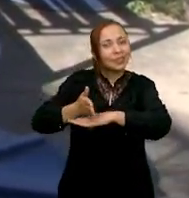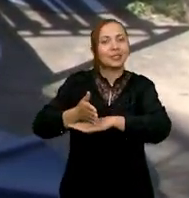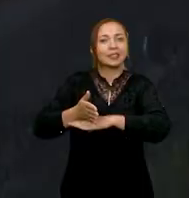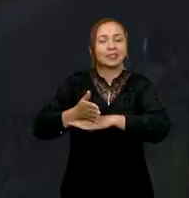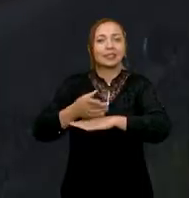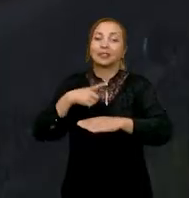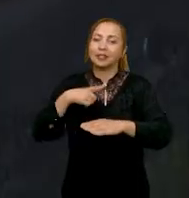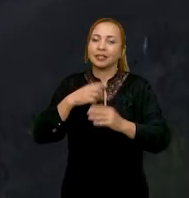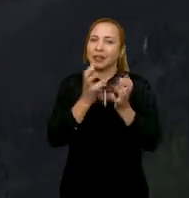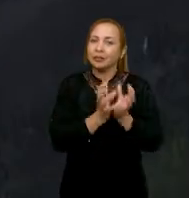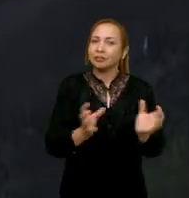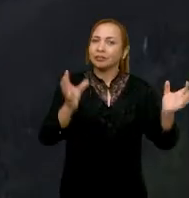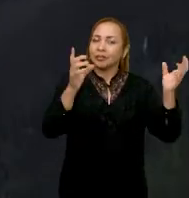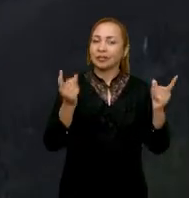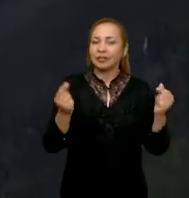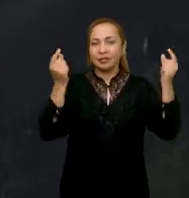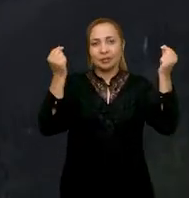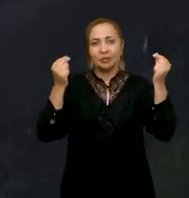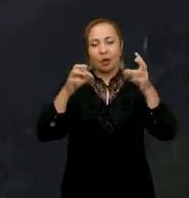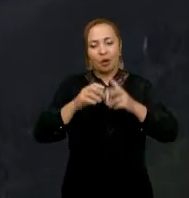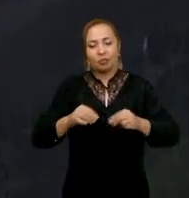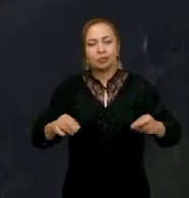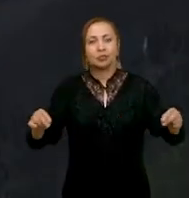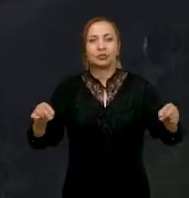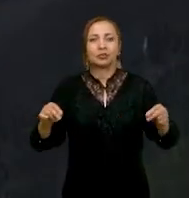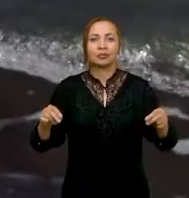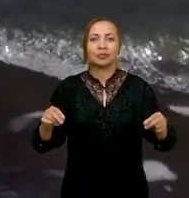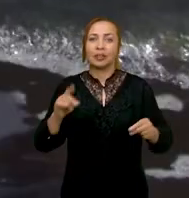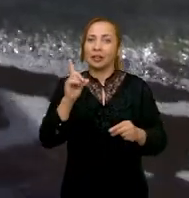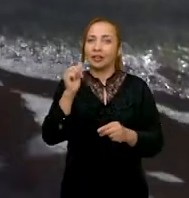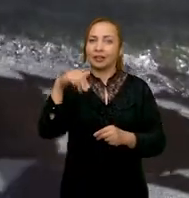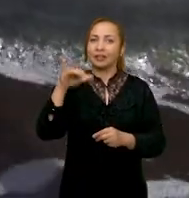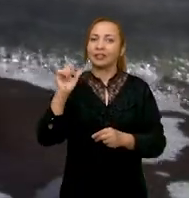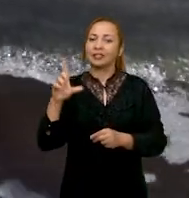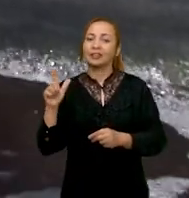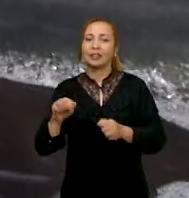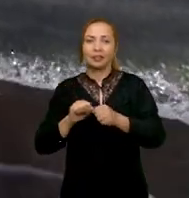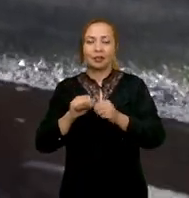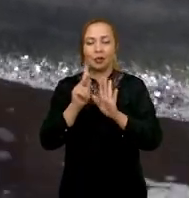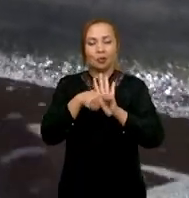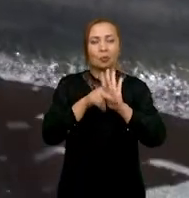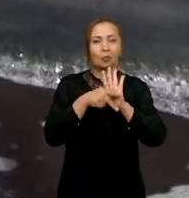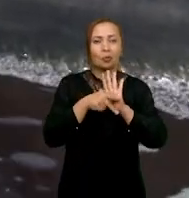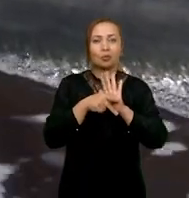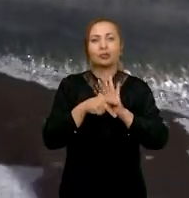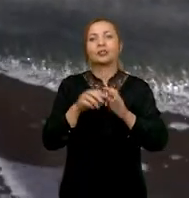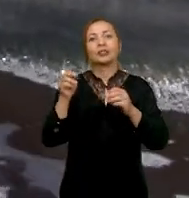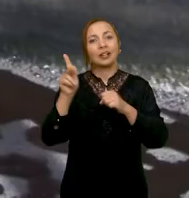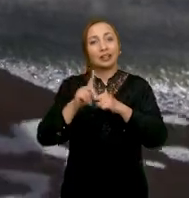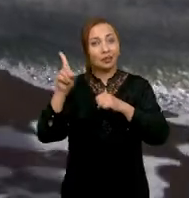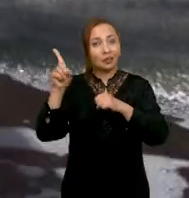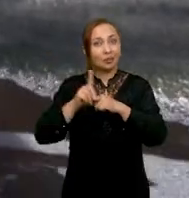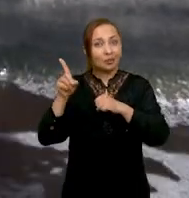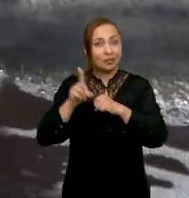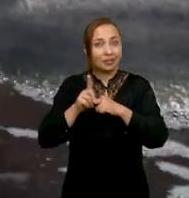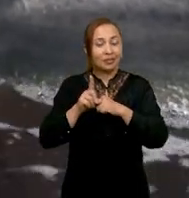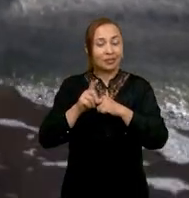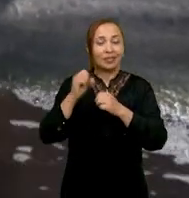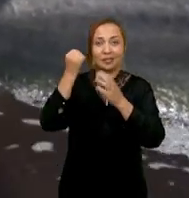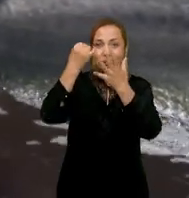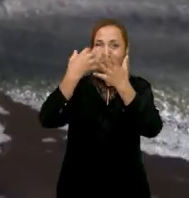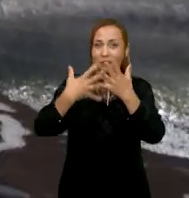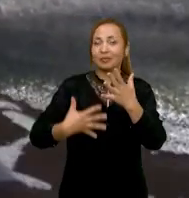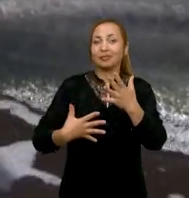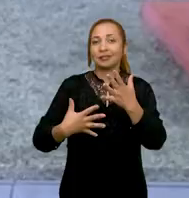vegetais uma água rica em material orgânico. A Daniela fez desse projeto sua tese de doutorado em